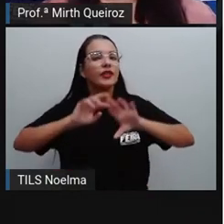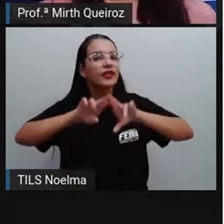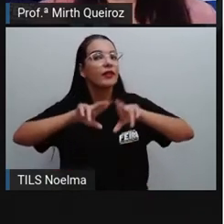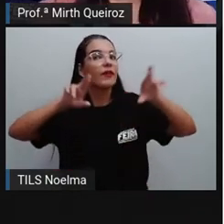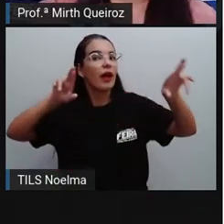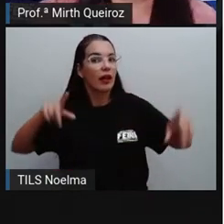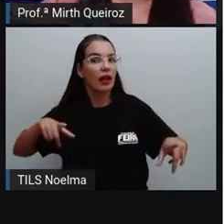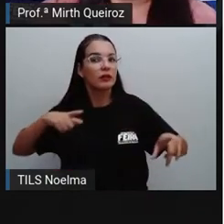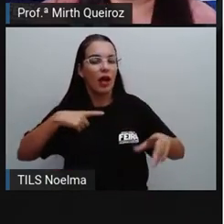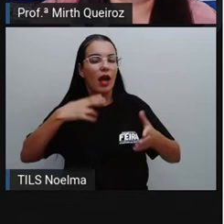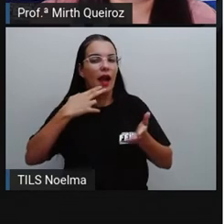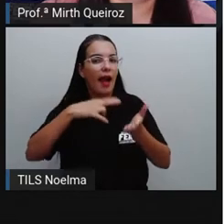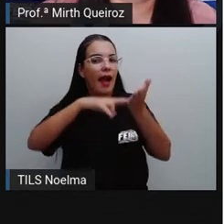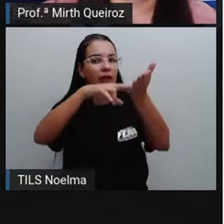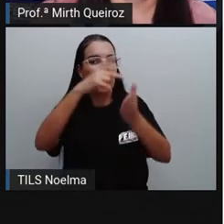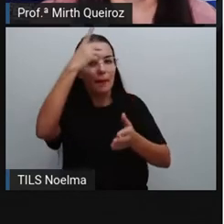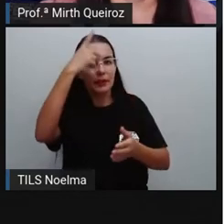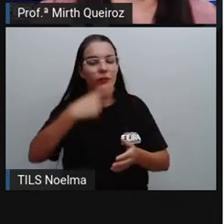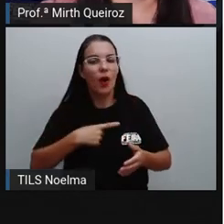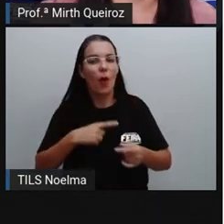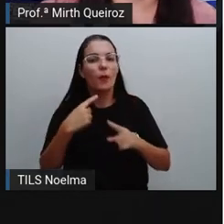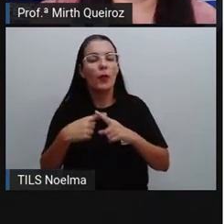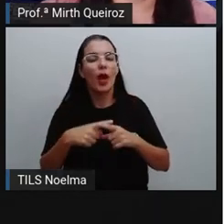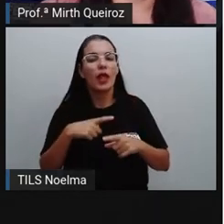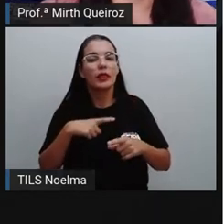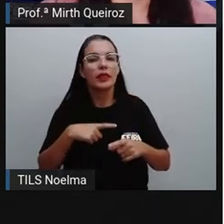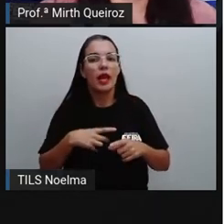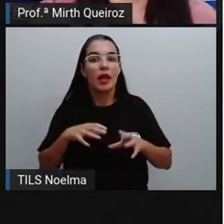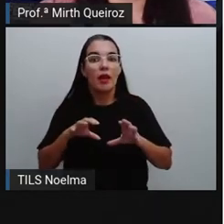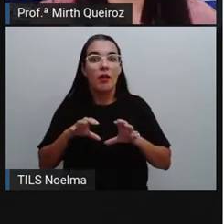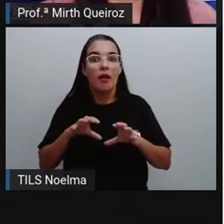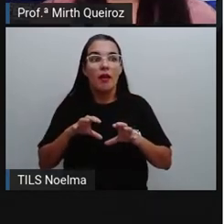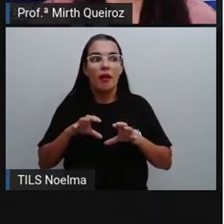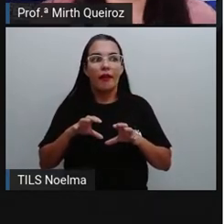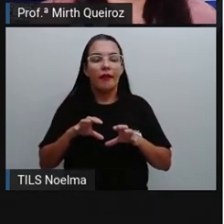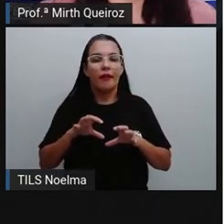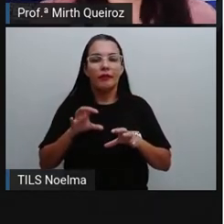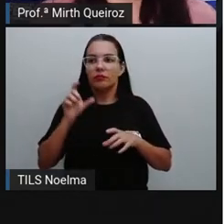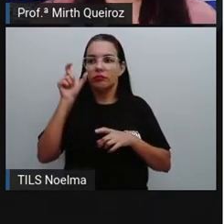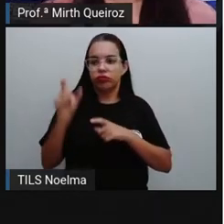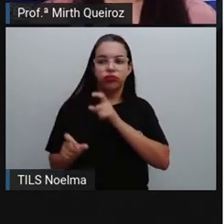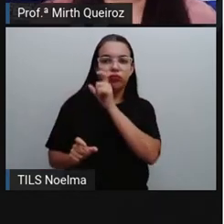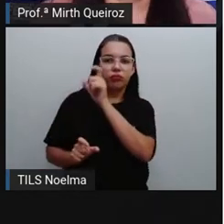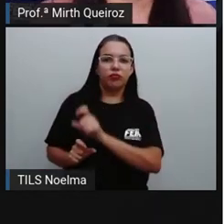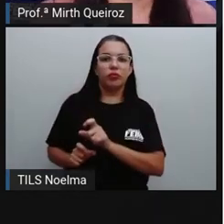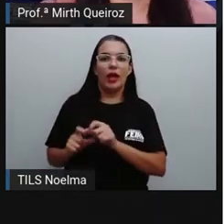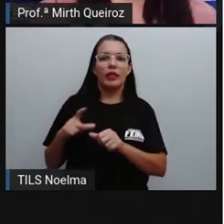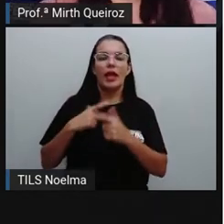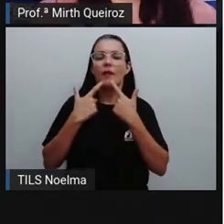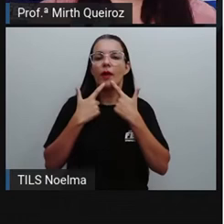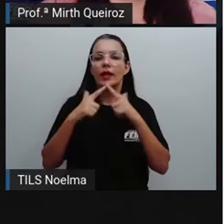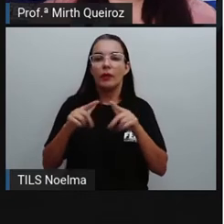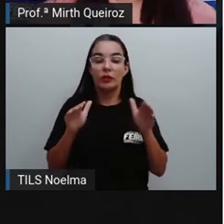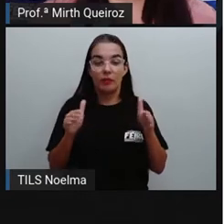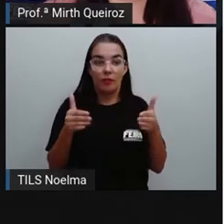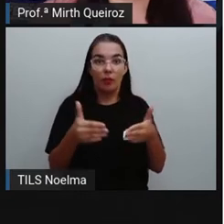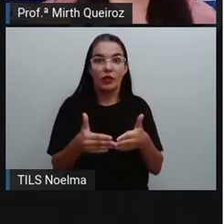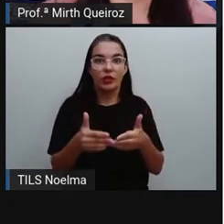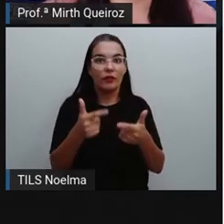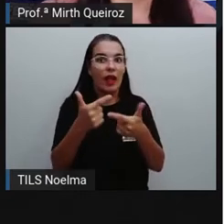pessoal, é algo mais formal, né? A linguagem, ela é concisa, ela é objetiva, não há